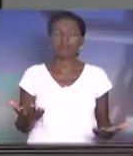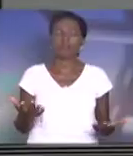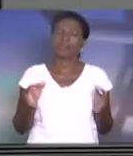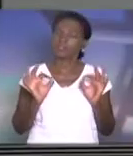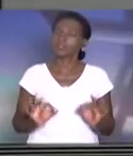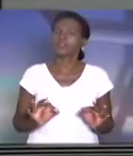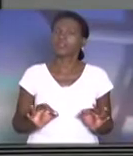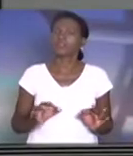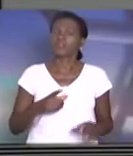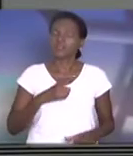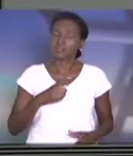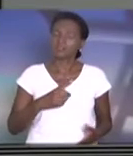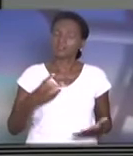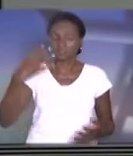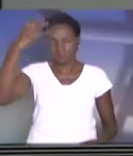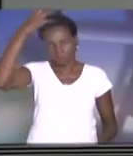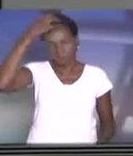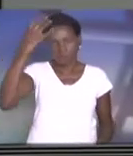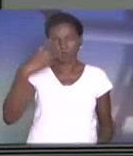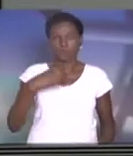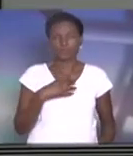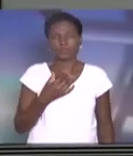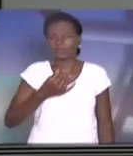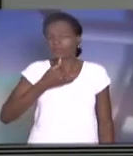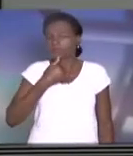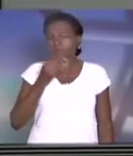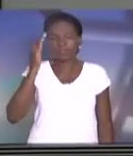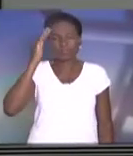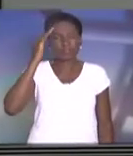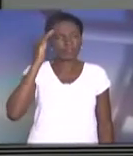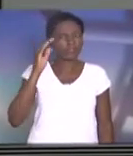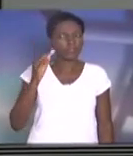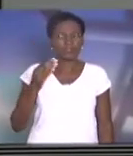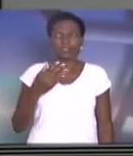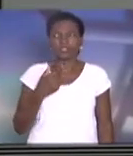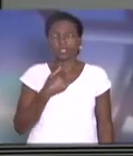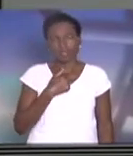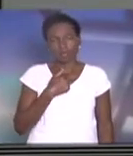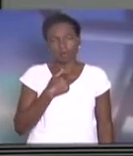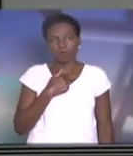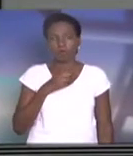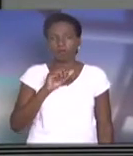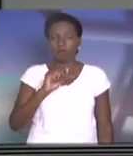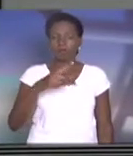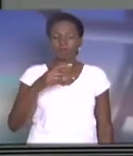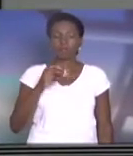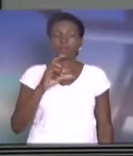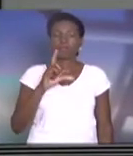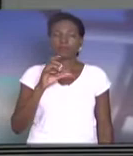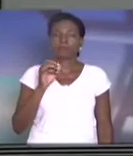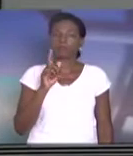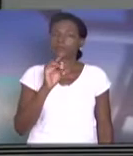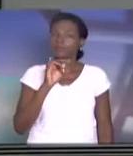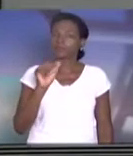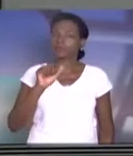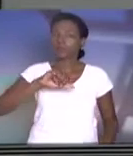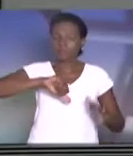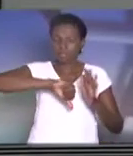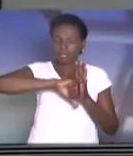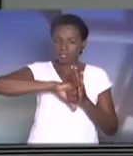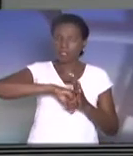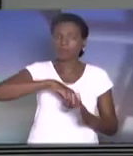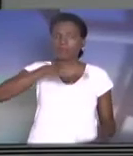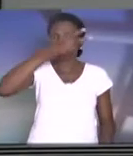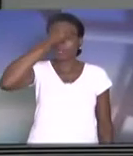Infelizmente, no meu entendimento, isso passa a ser até apologia ao crime praticado pela prefeita de Sandovalina, nem